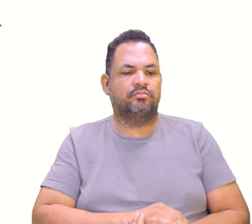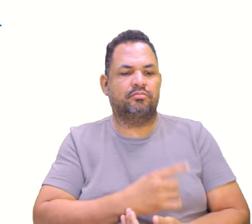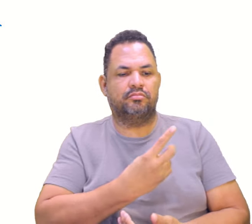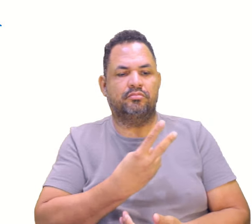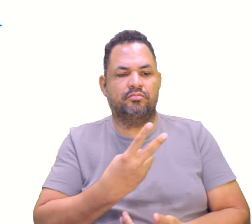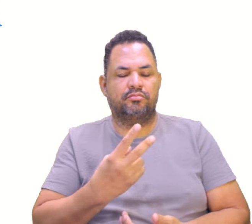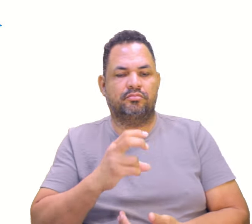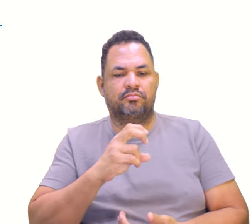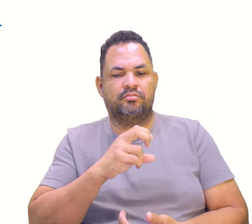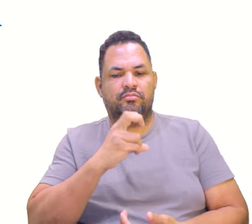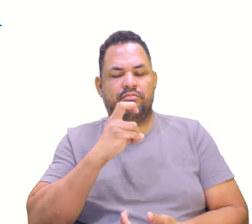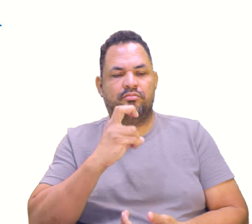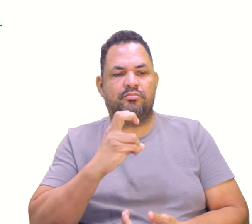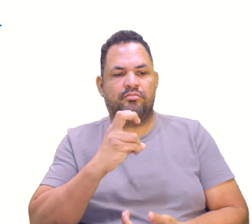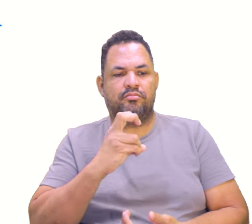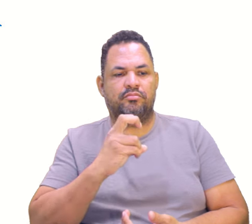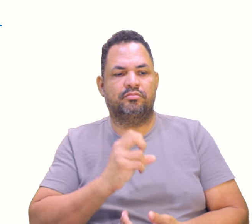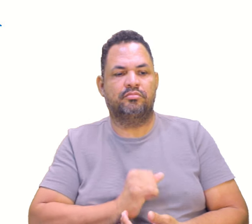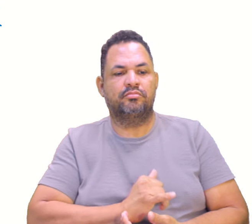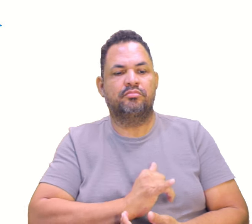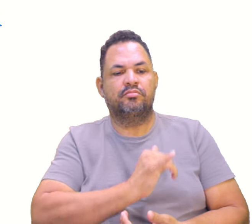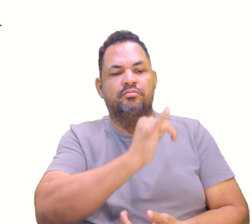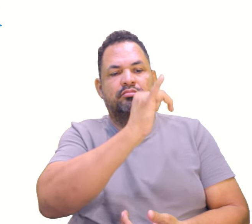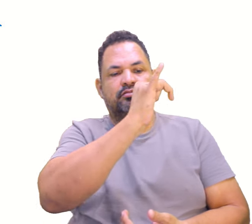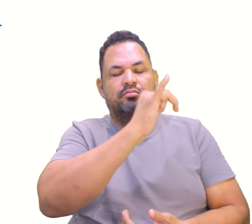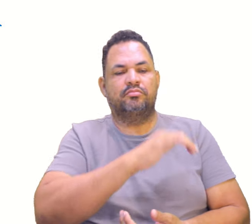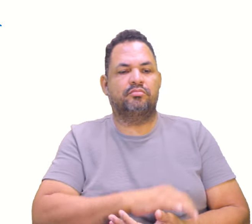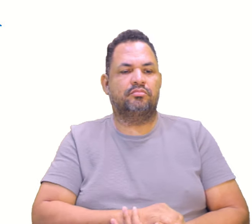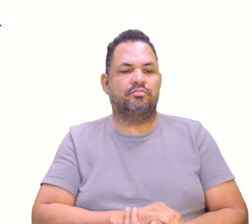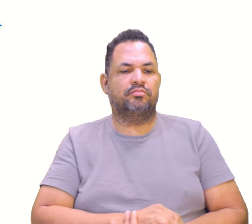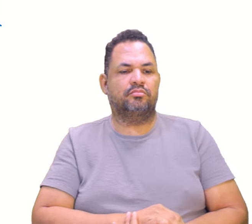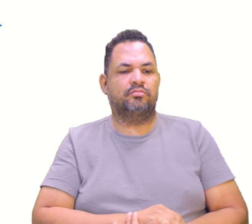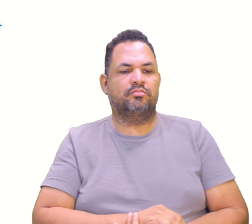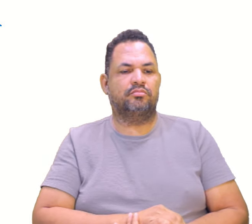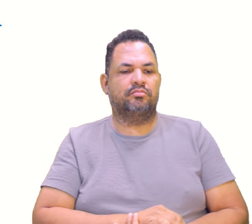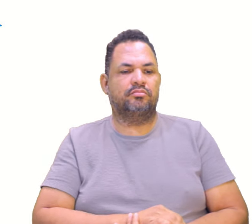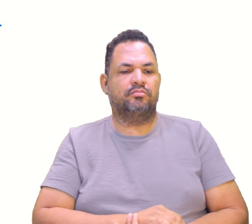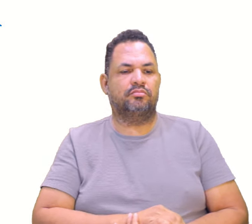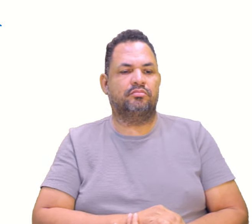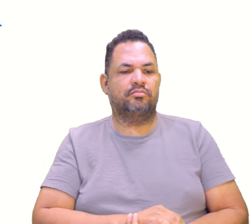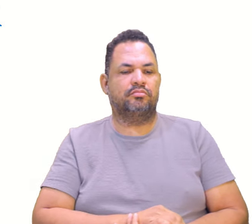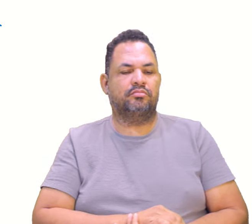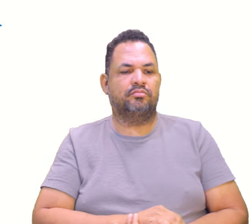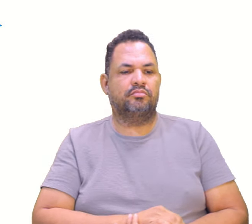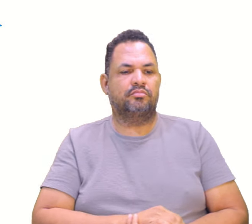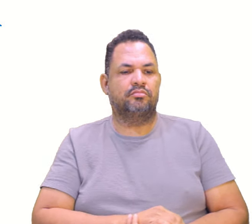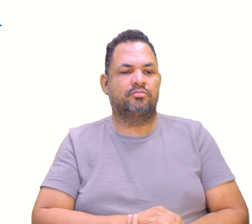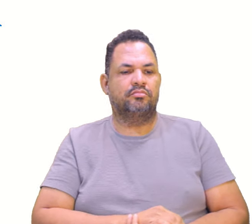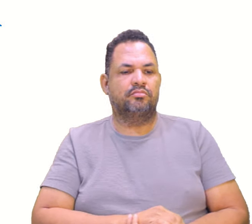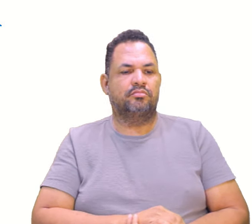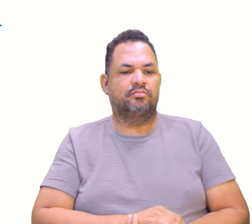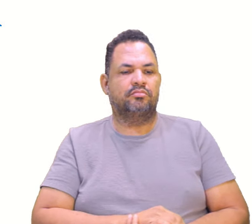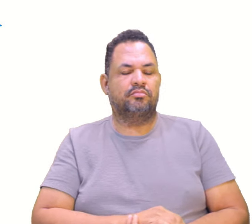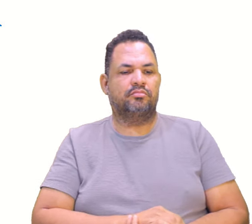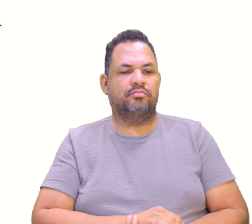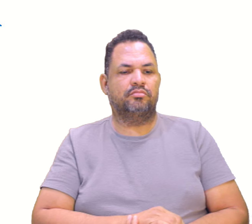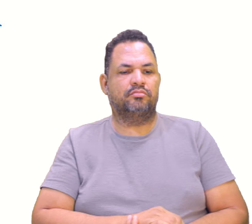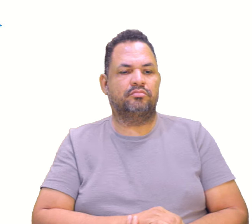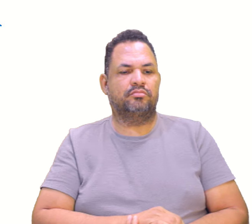5, 6. 5 para y, sobe. 1, 2, 3, 4, 5. Exatamente aqui temos o ponto A.